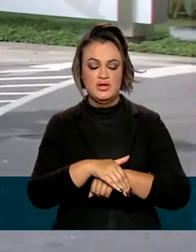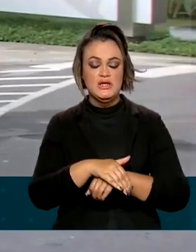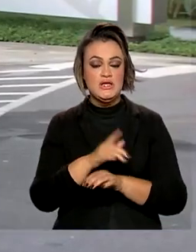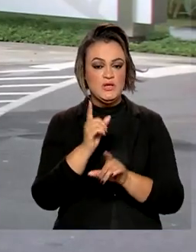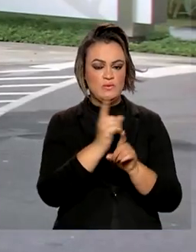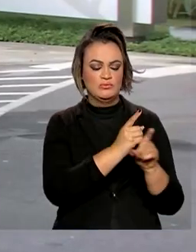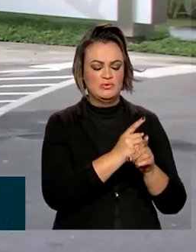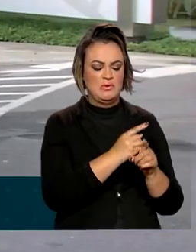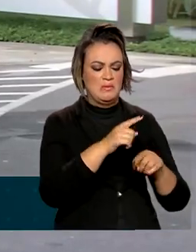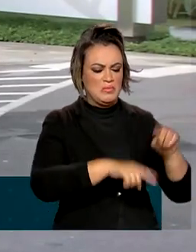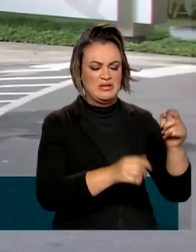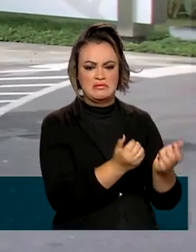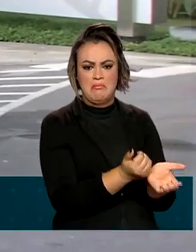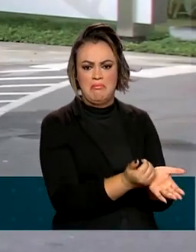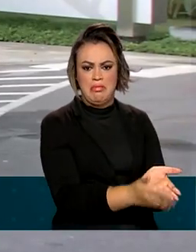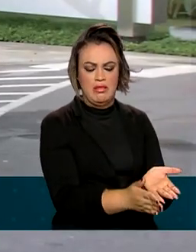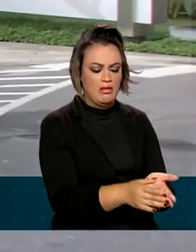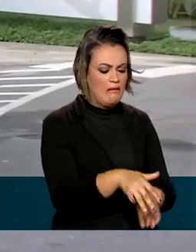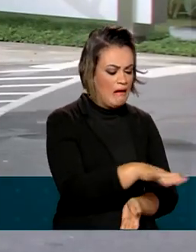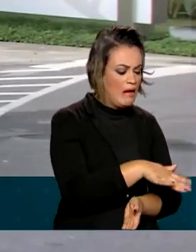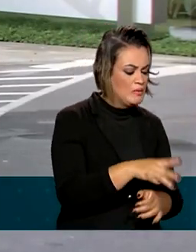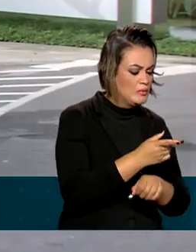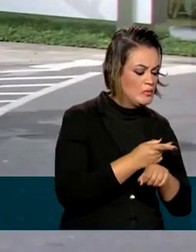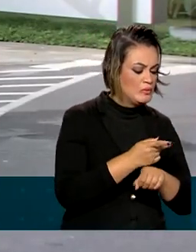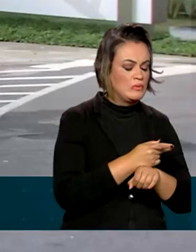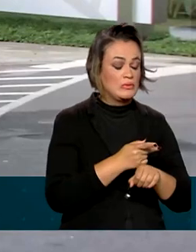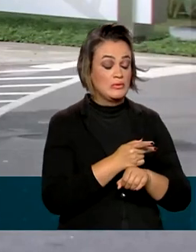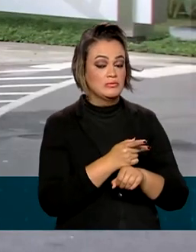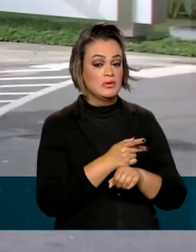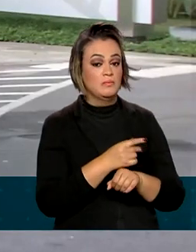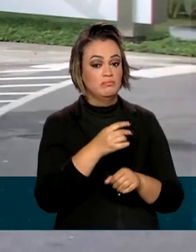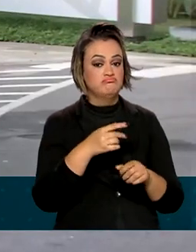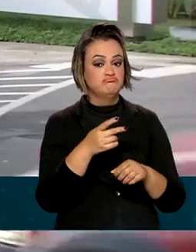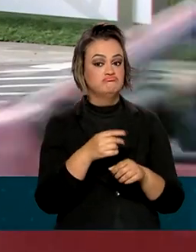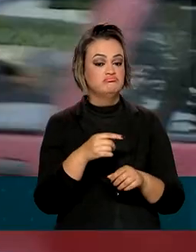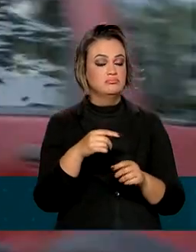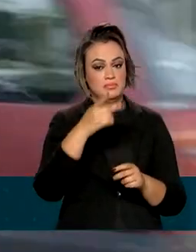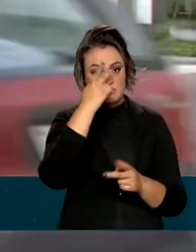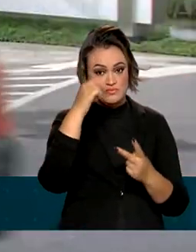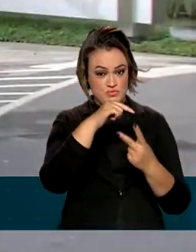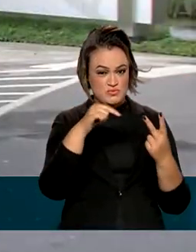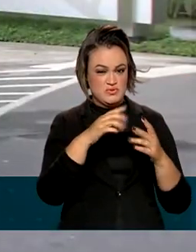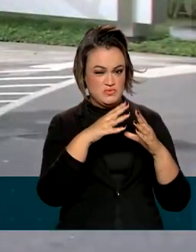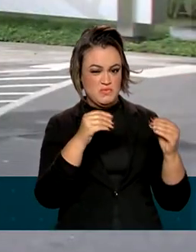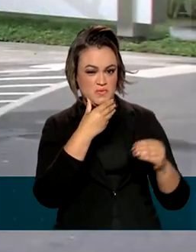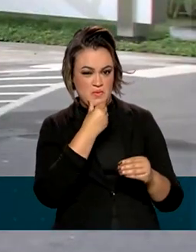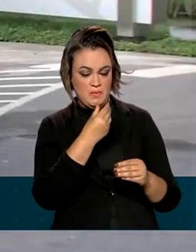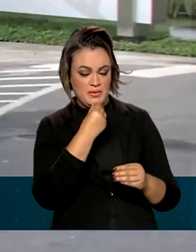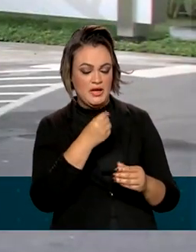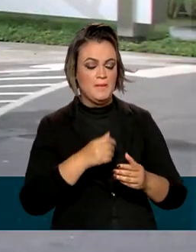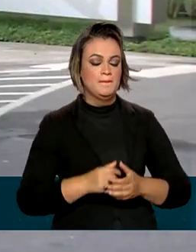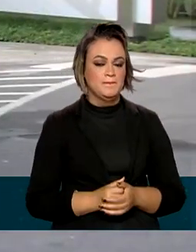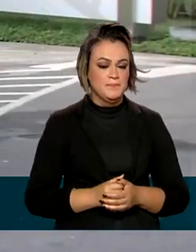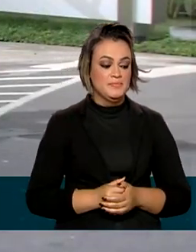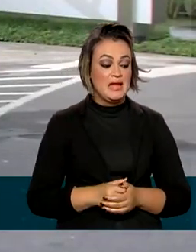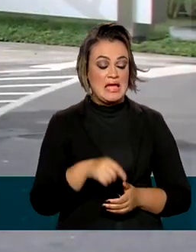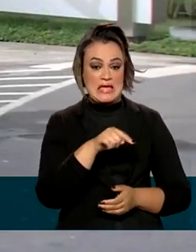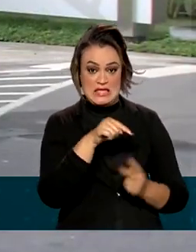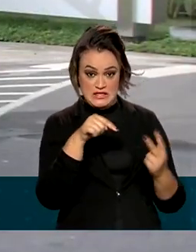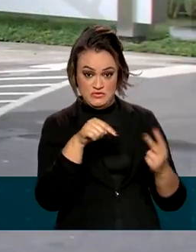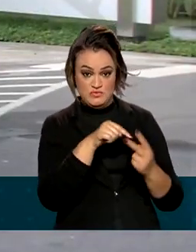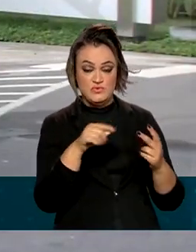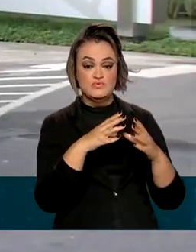encontrou restos mortais durante as buscas ao indigenista Bruno Pereira e ao jornalista inglês Dom Filipe. Eles estão